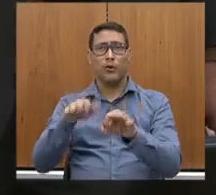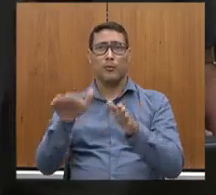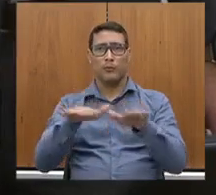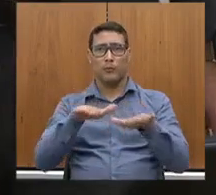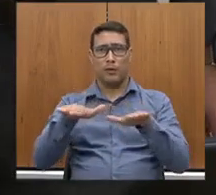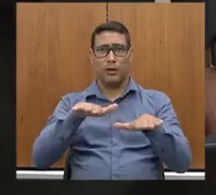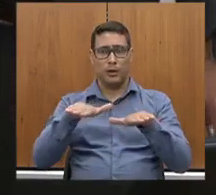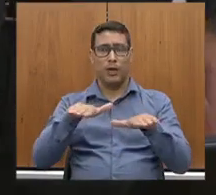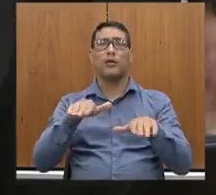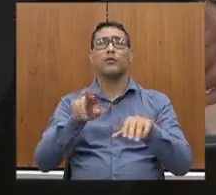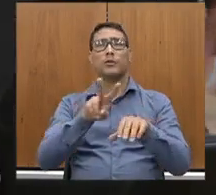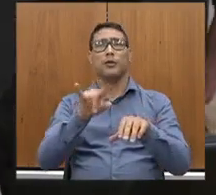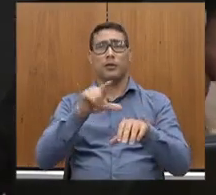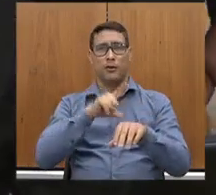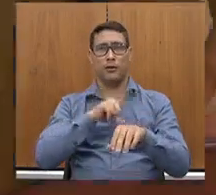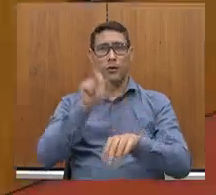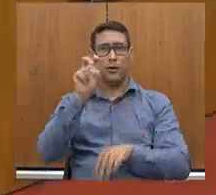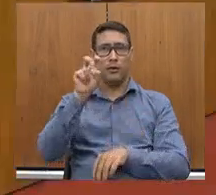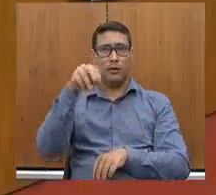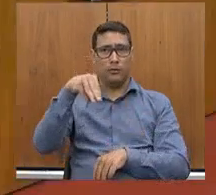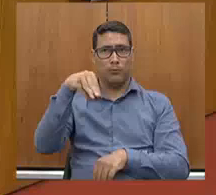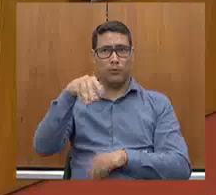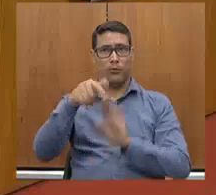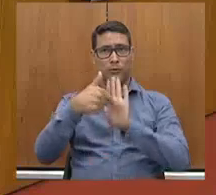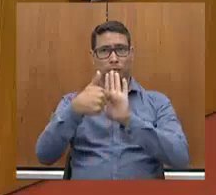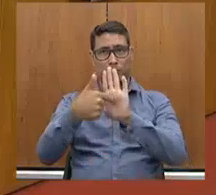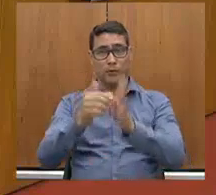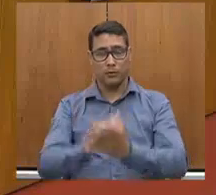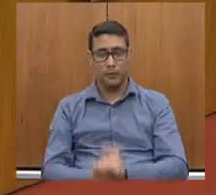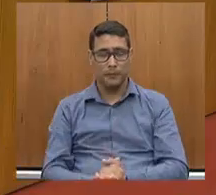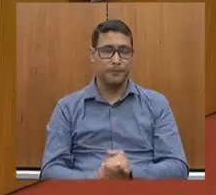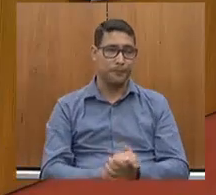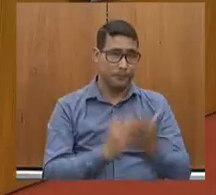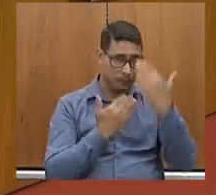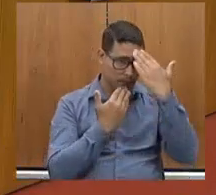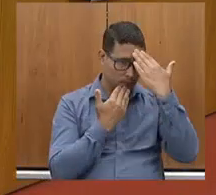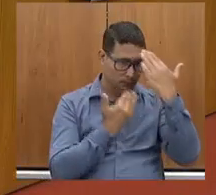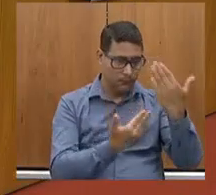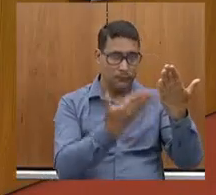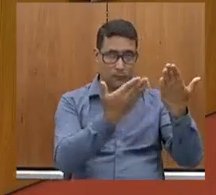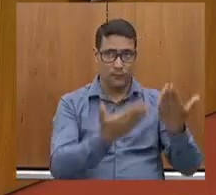20 minutos para a sua exposição. Muito obrigado, presidente.